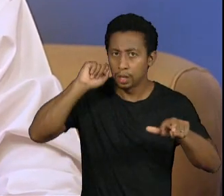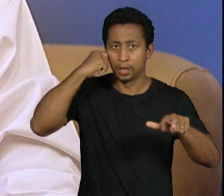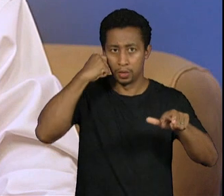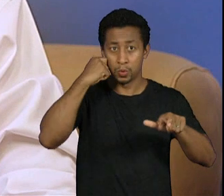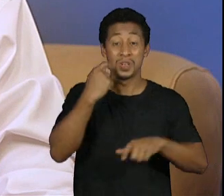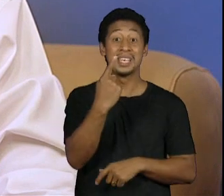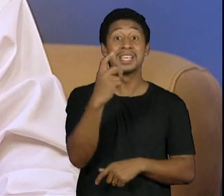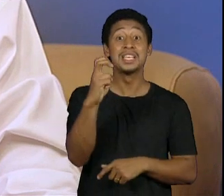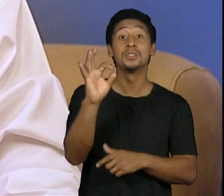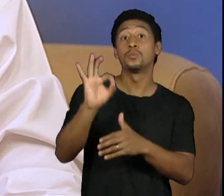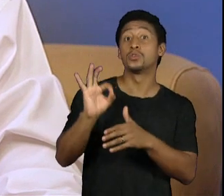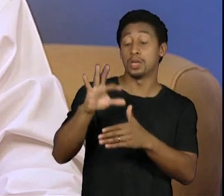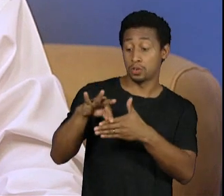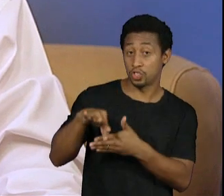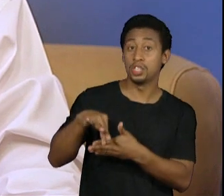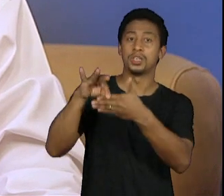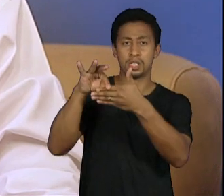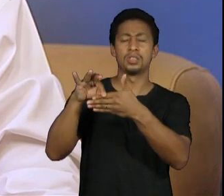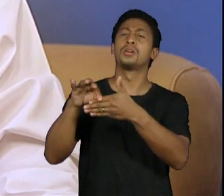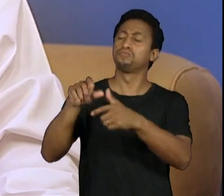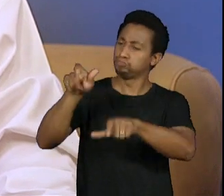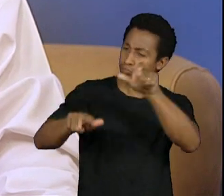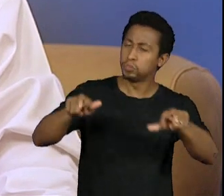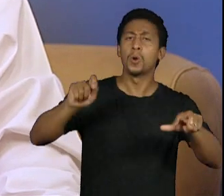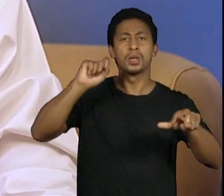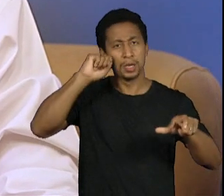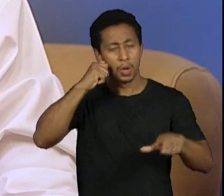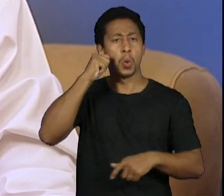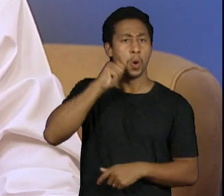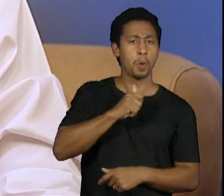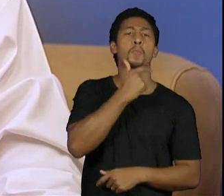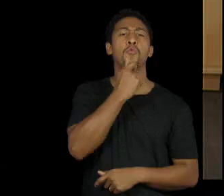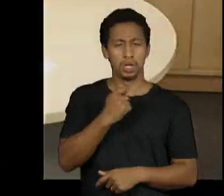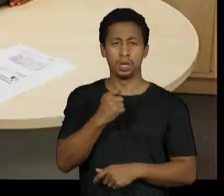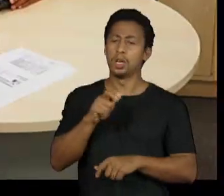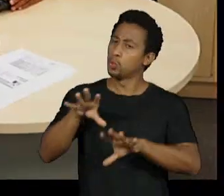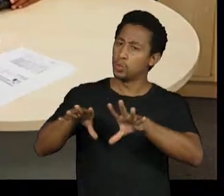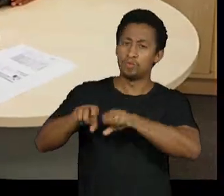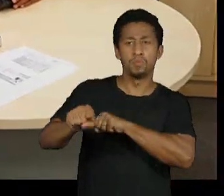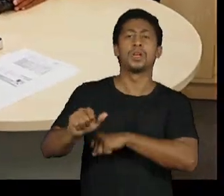organização será liderada por negros e negras super competentes